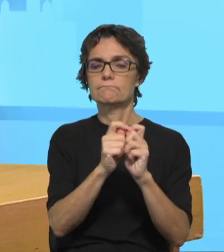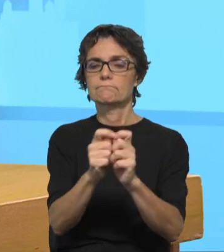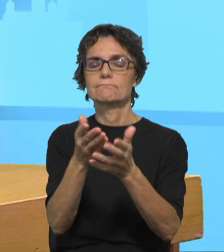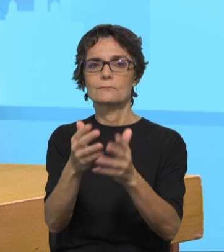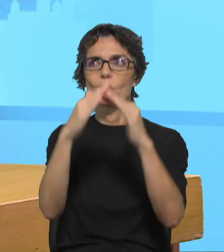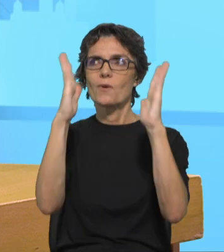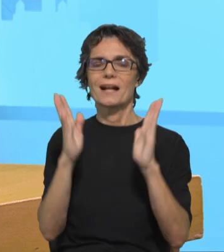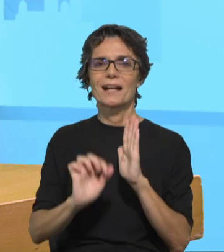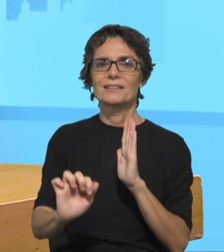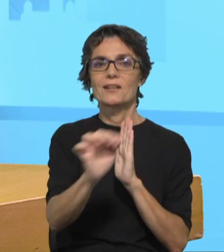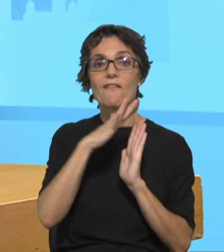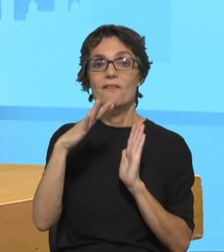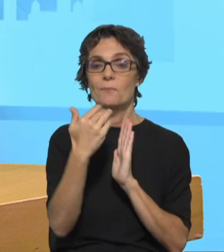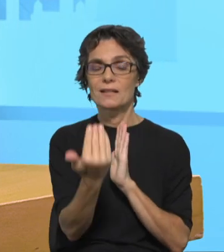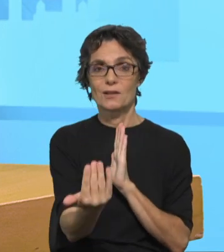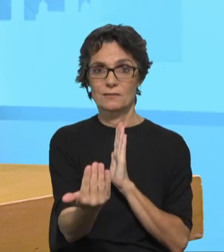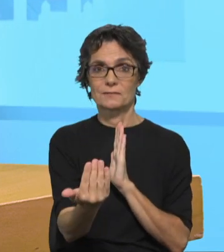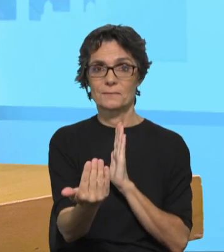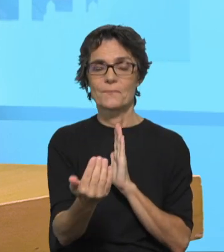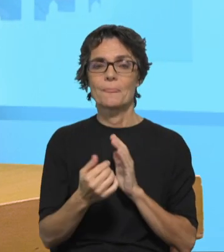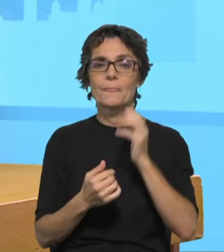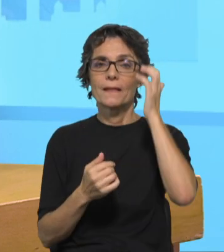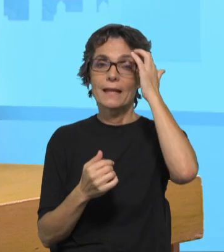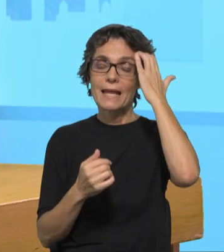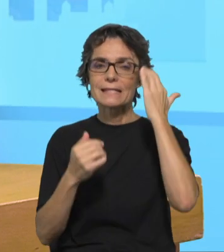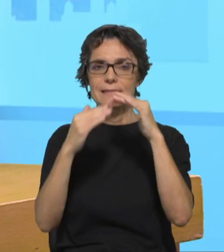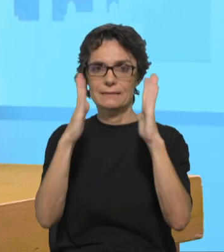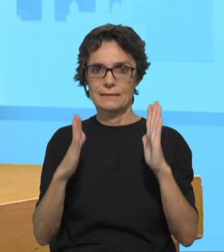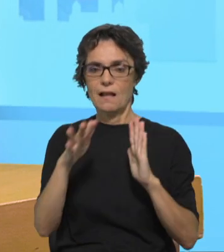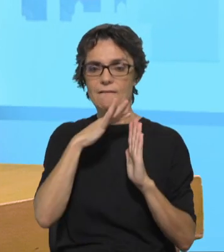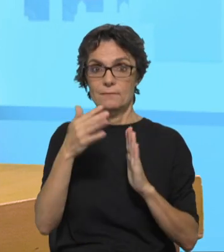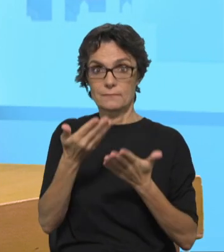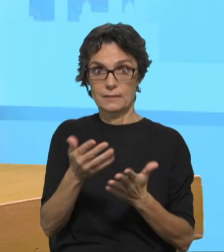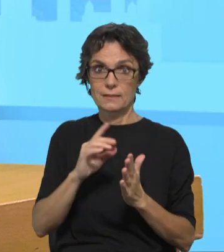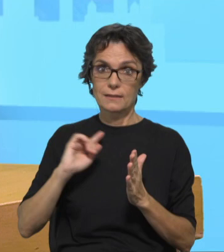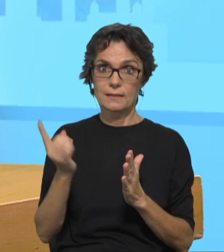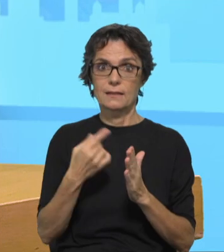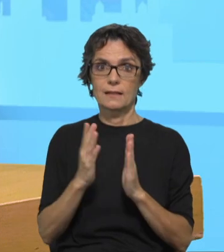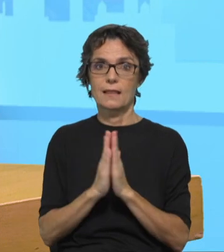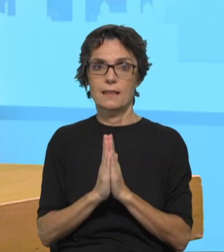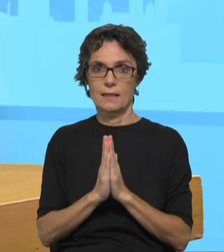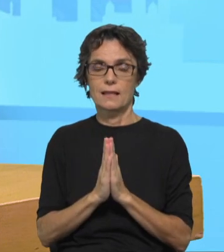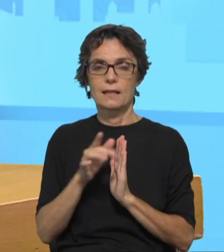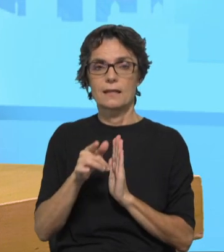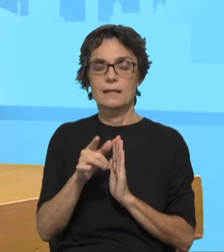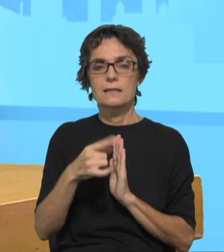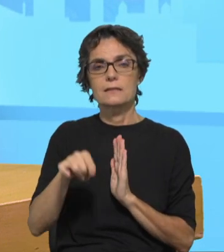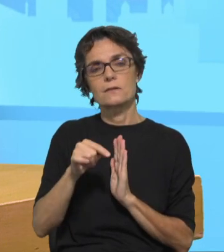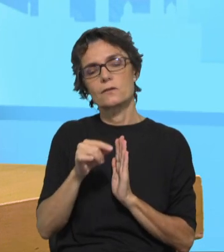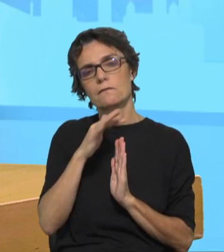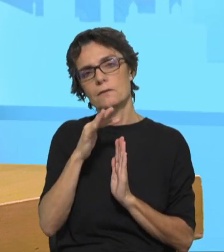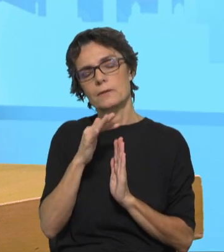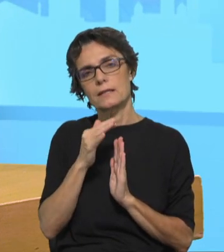casa de família. E a casa de família, onde nós ouvimos palavras que acuam de uma forma